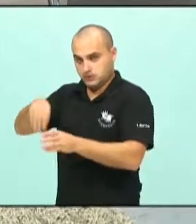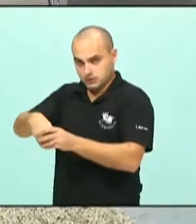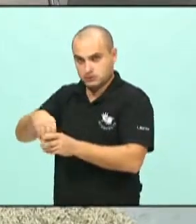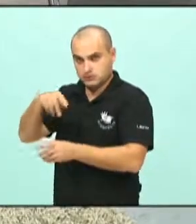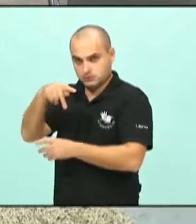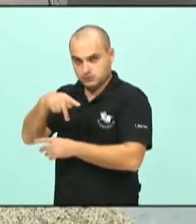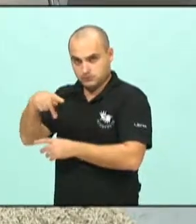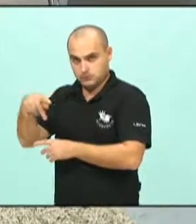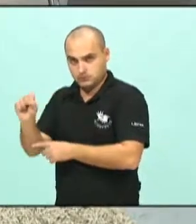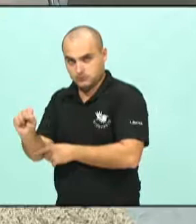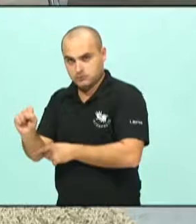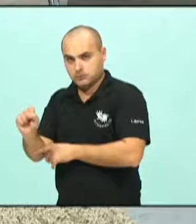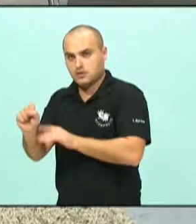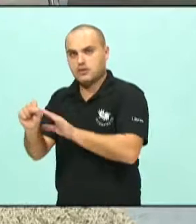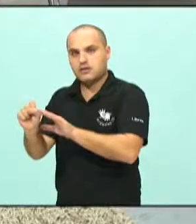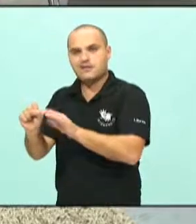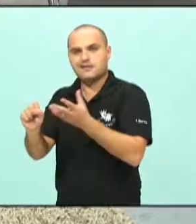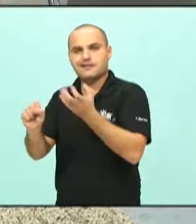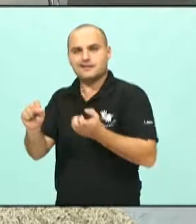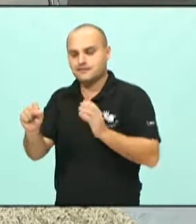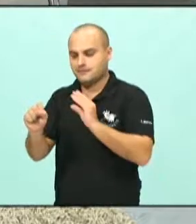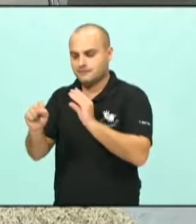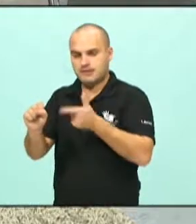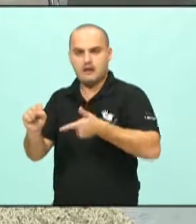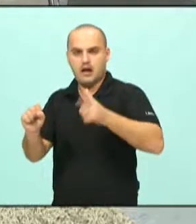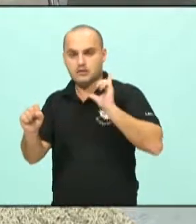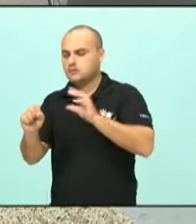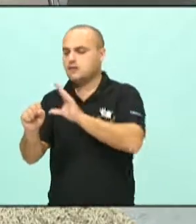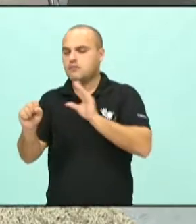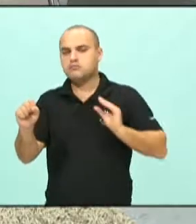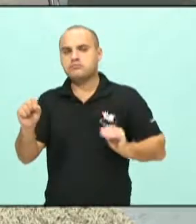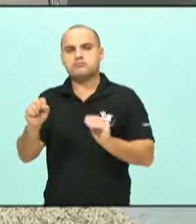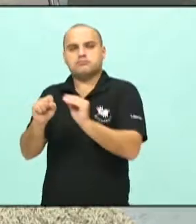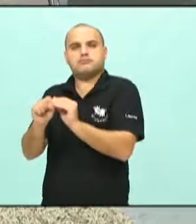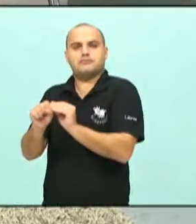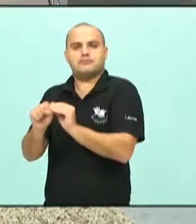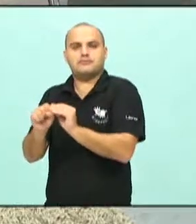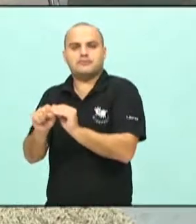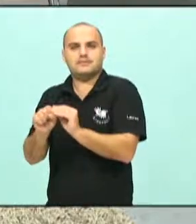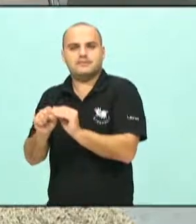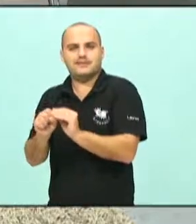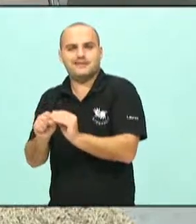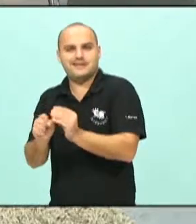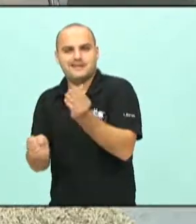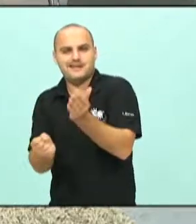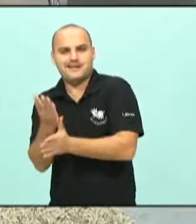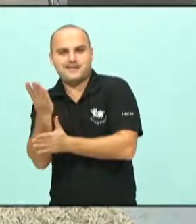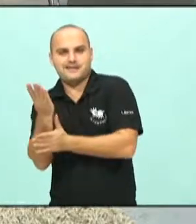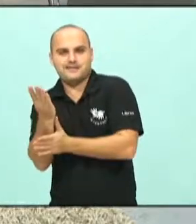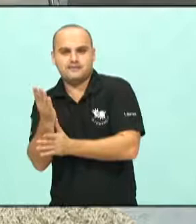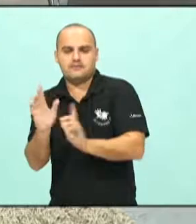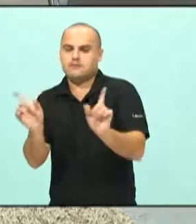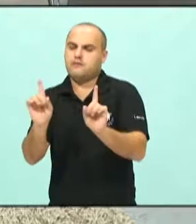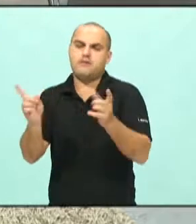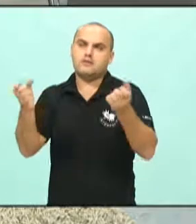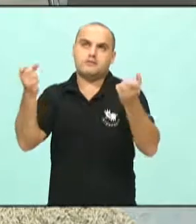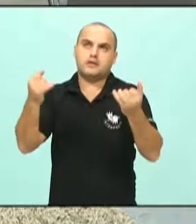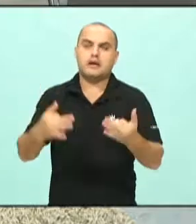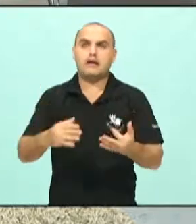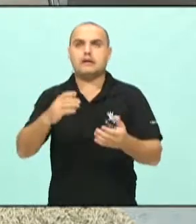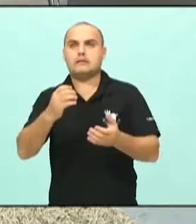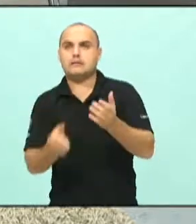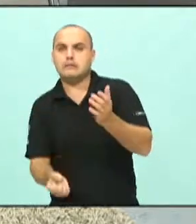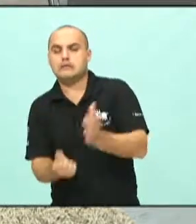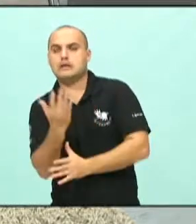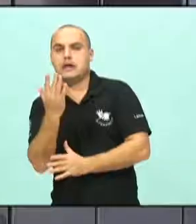resolveram se incorporar ao PPS para poder, então, criar, aliás, eu não diria criar porque ele não